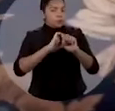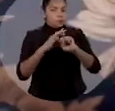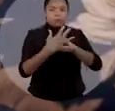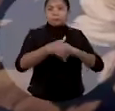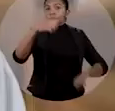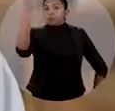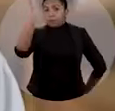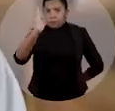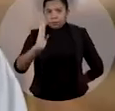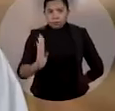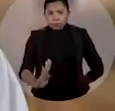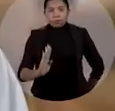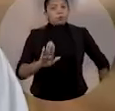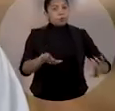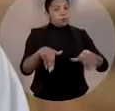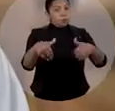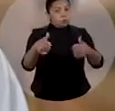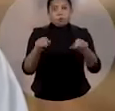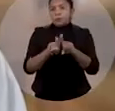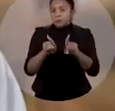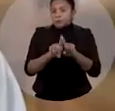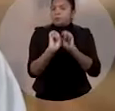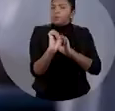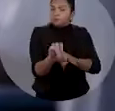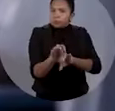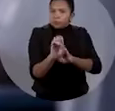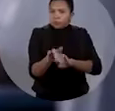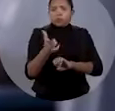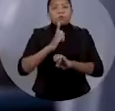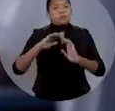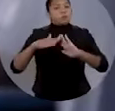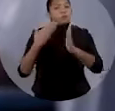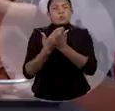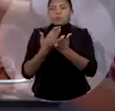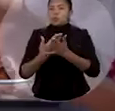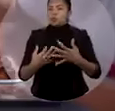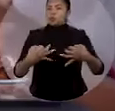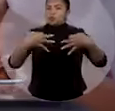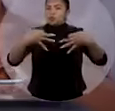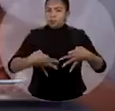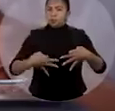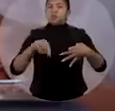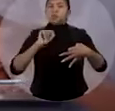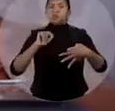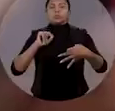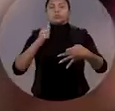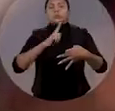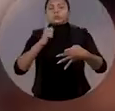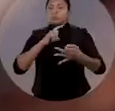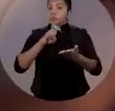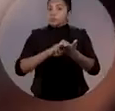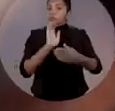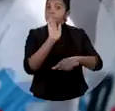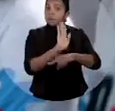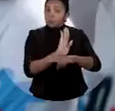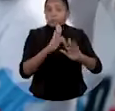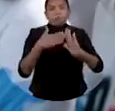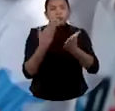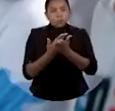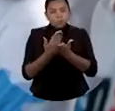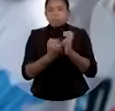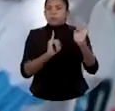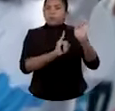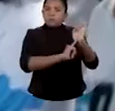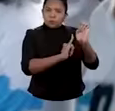melhoramos também a educação, com escolas dignas, as escolas de tempo integral e